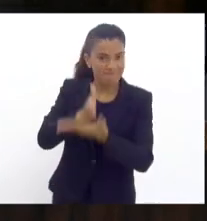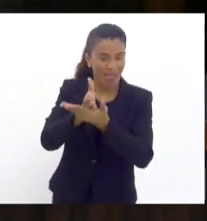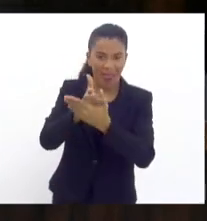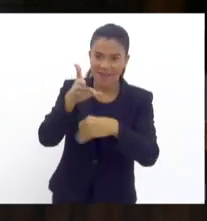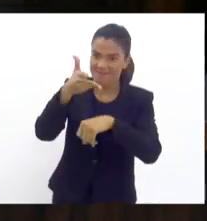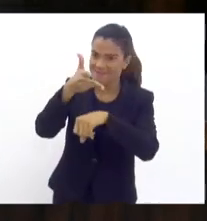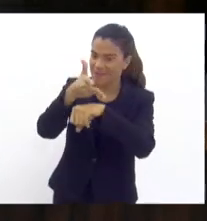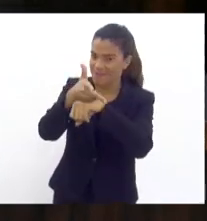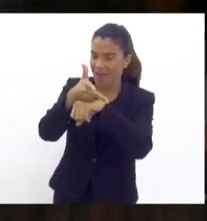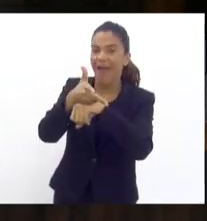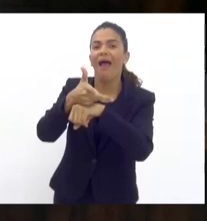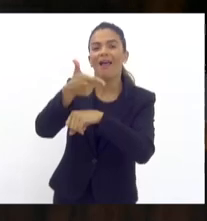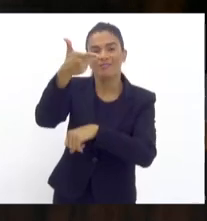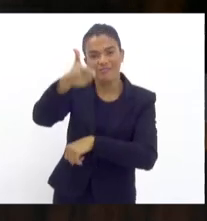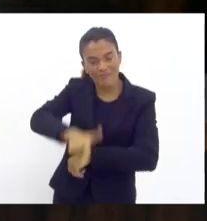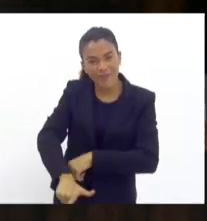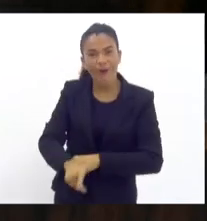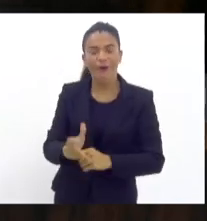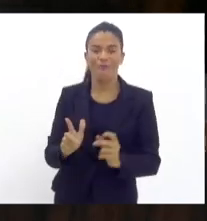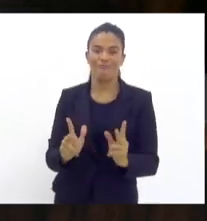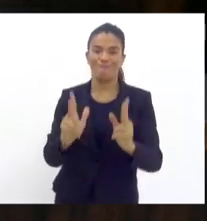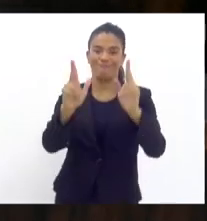e começa de novo.